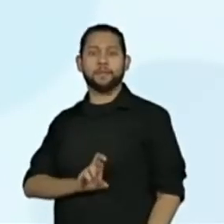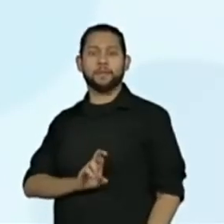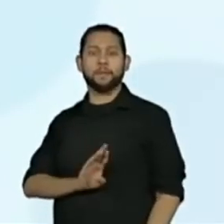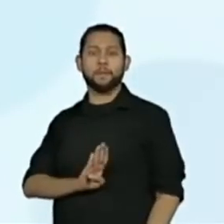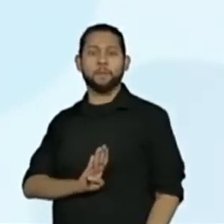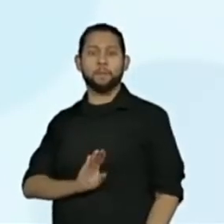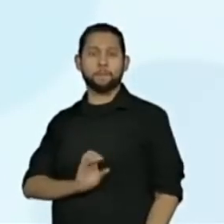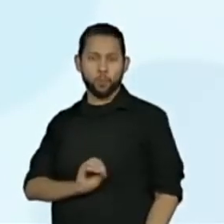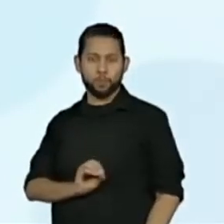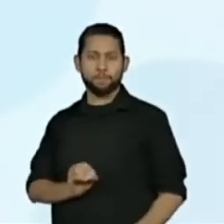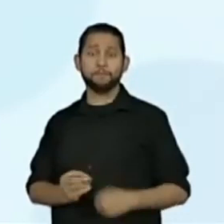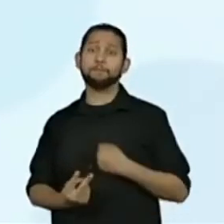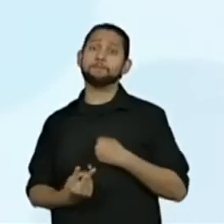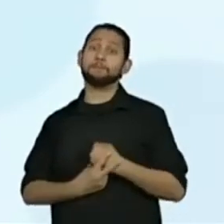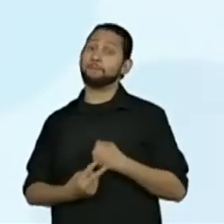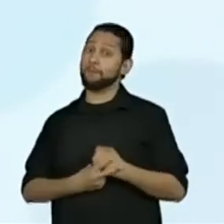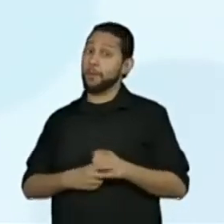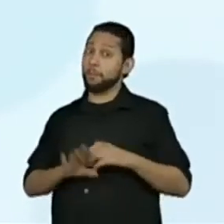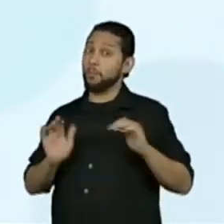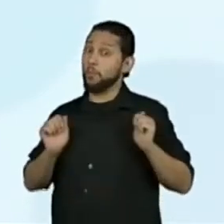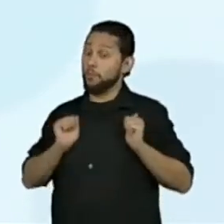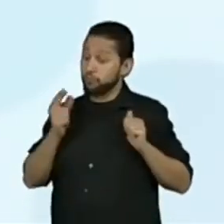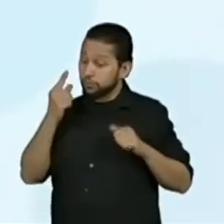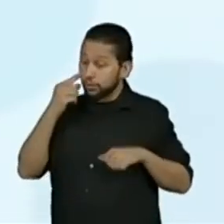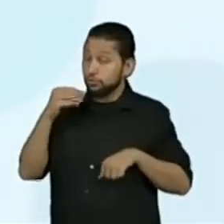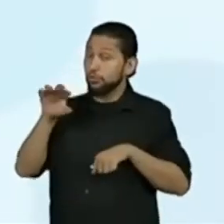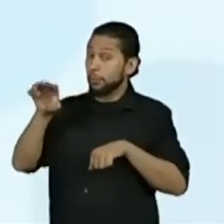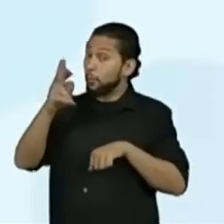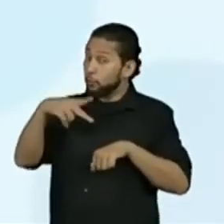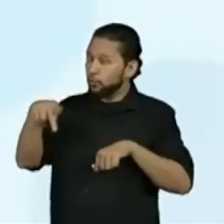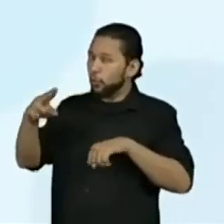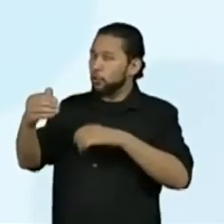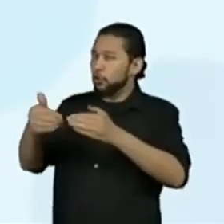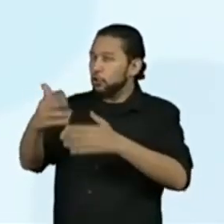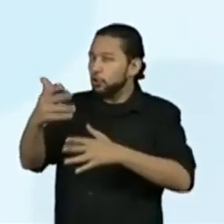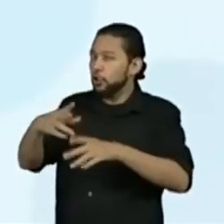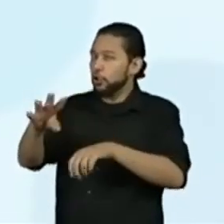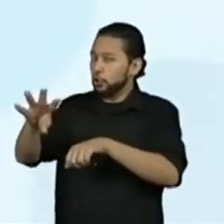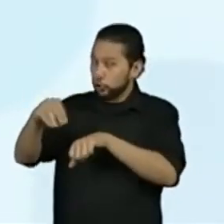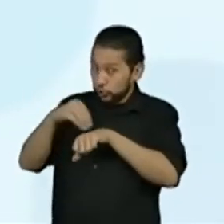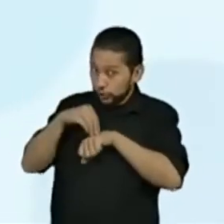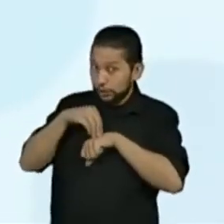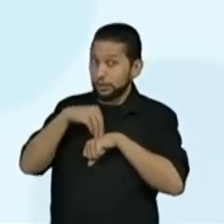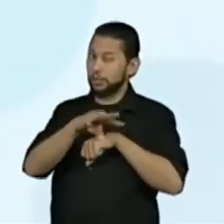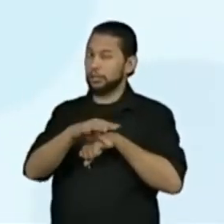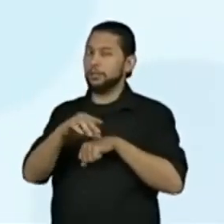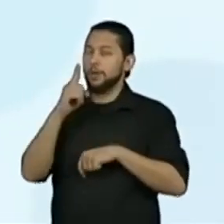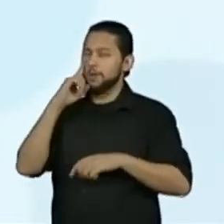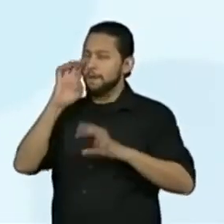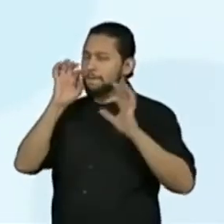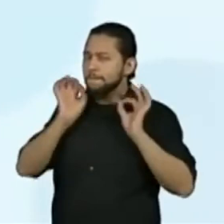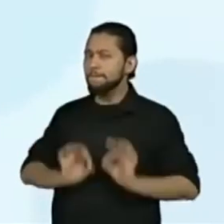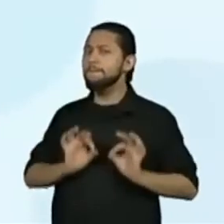Vamos ver se essas dicas que os professores deram vão ser